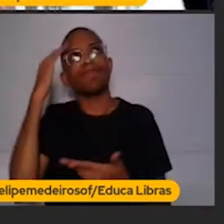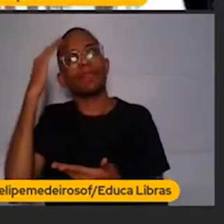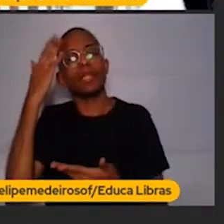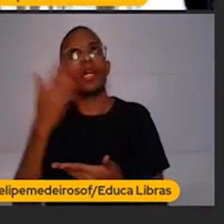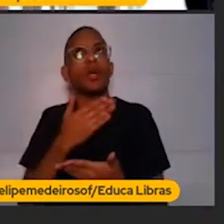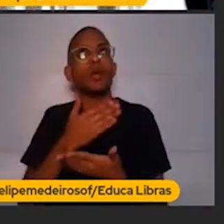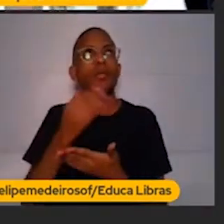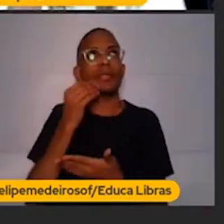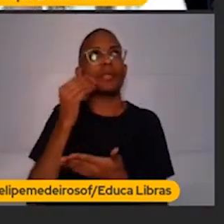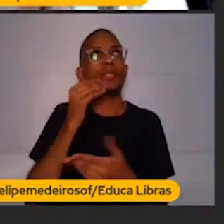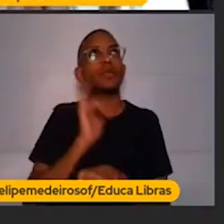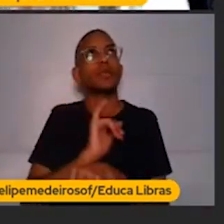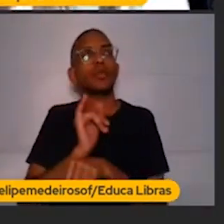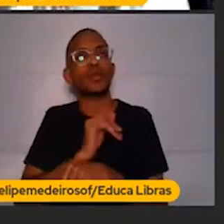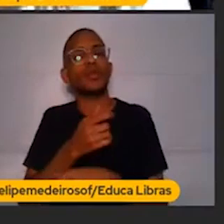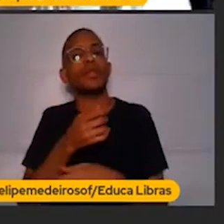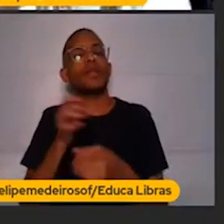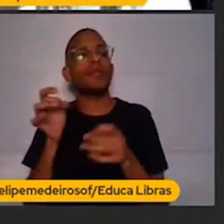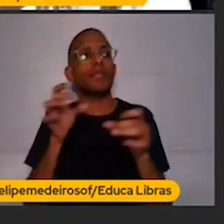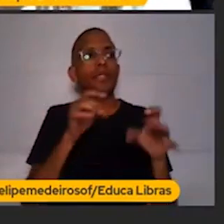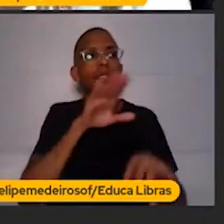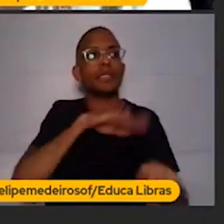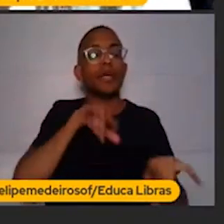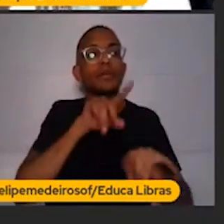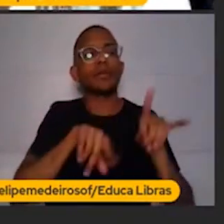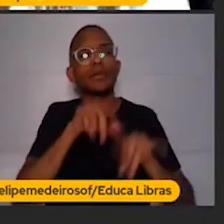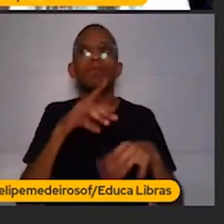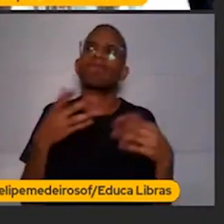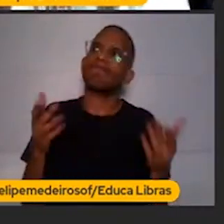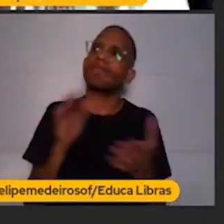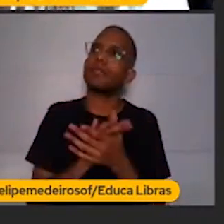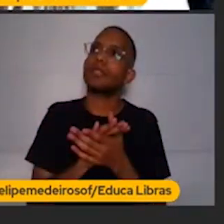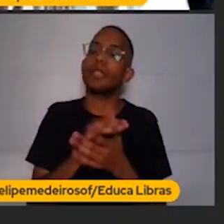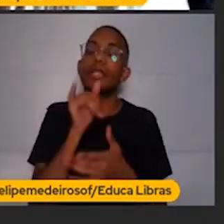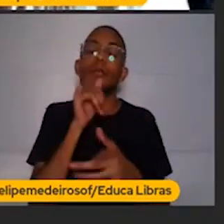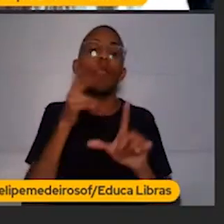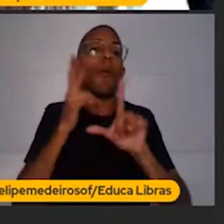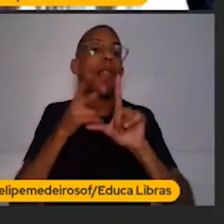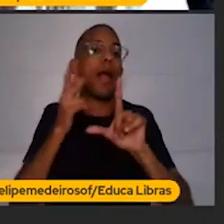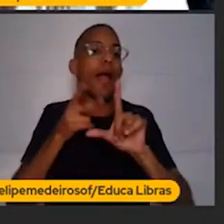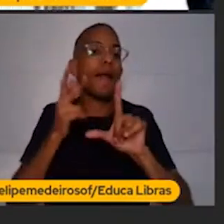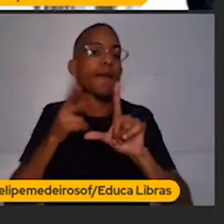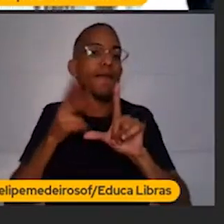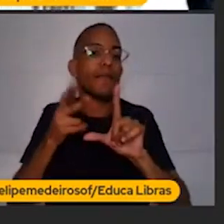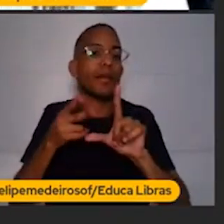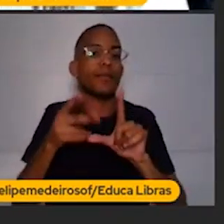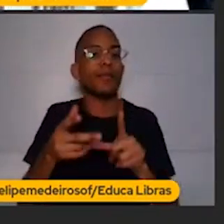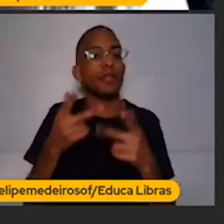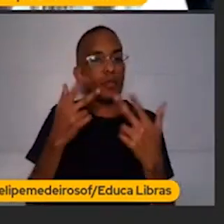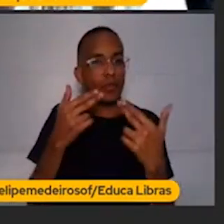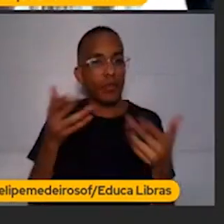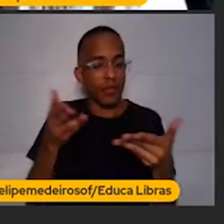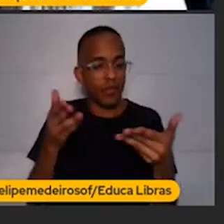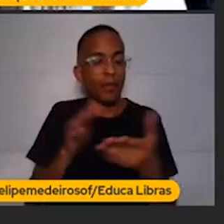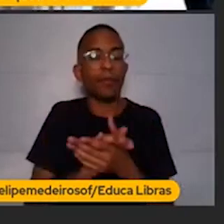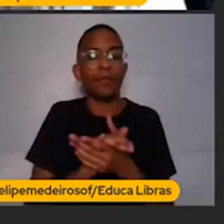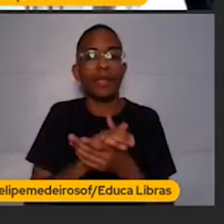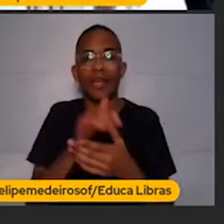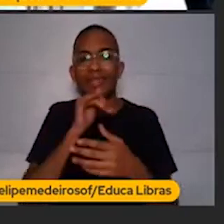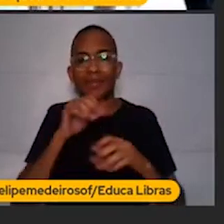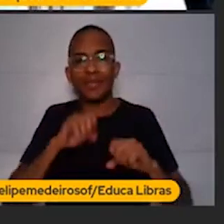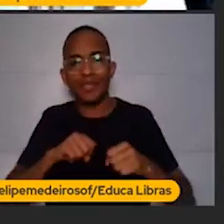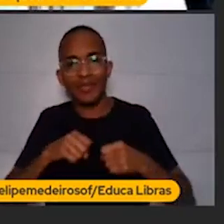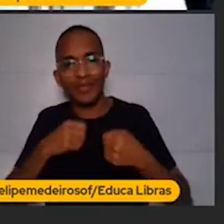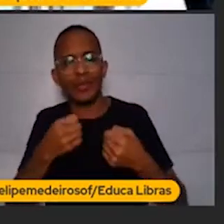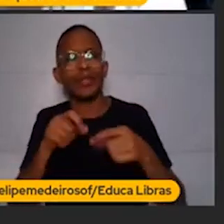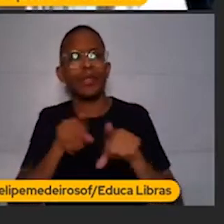YouTube aqui para vender meu negócio. Você fazer uma live, por exemplo, aqui como eu estou, é alto esforço e alto